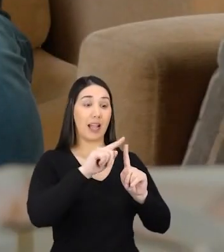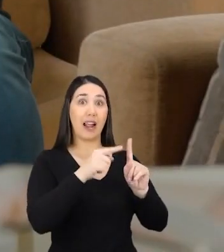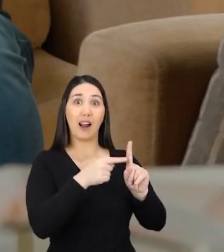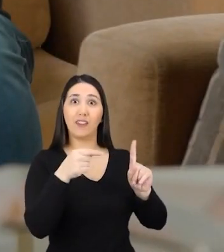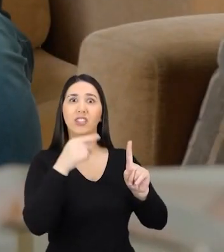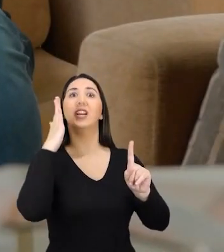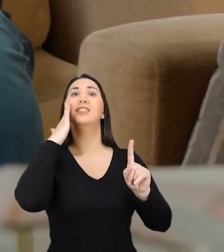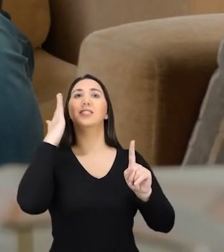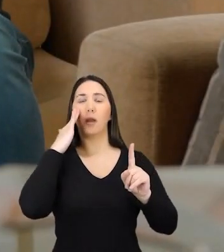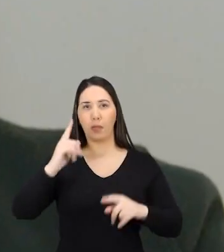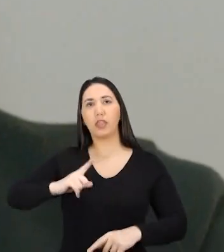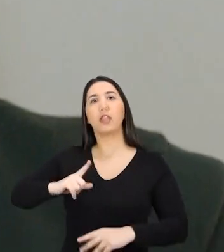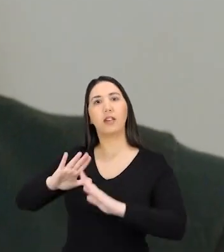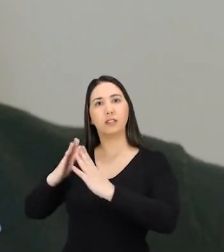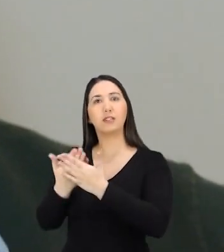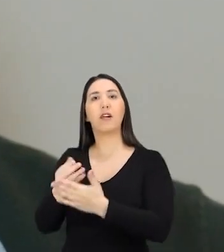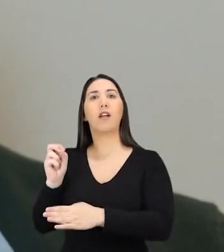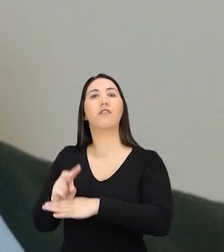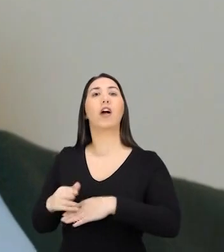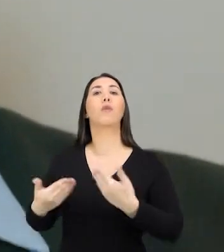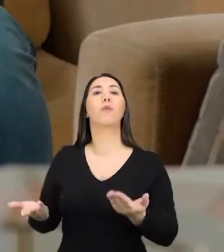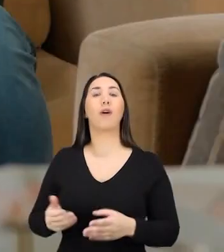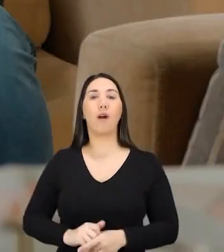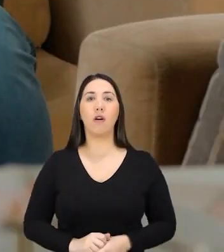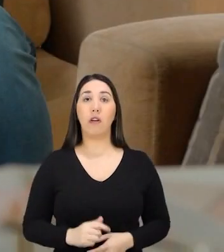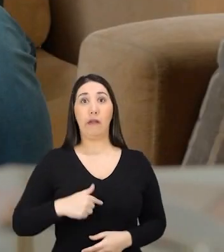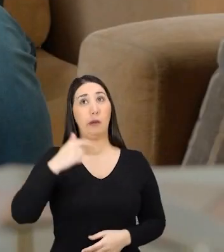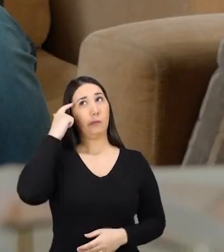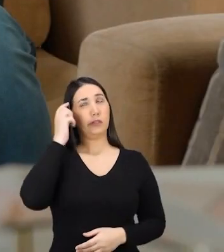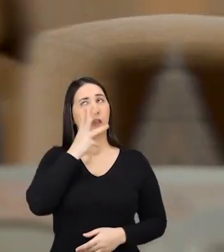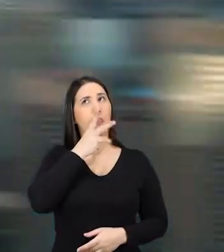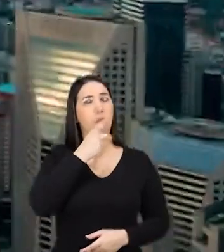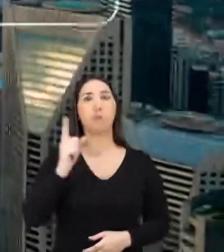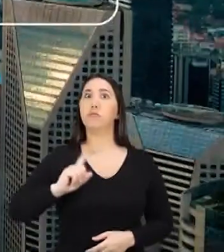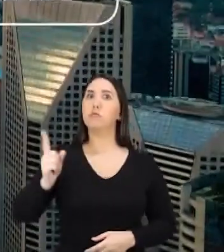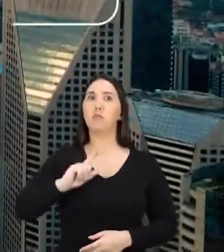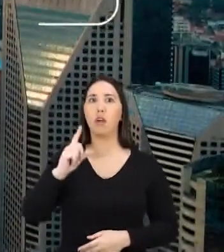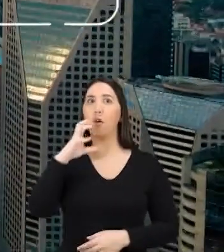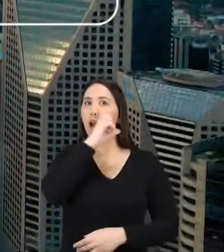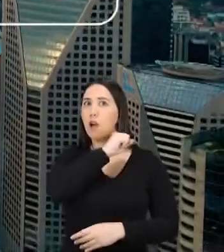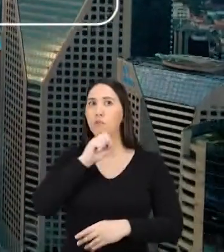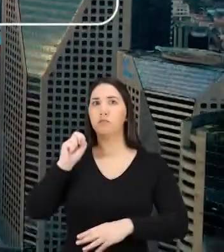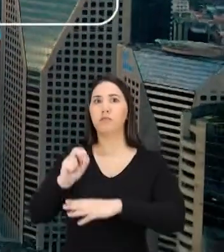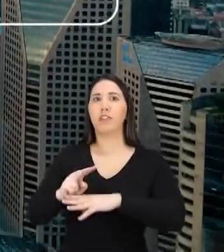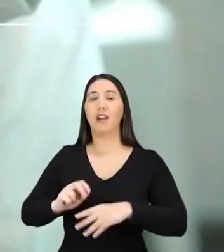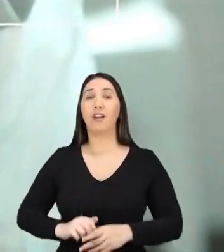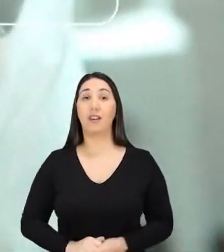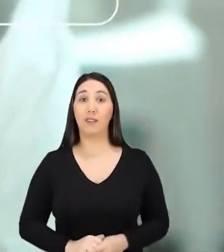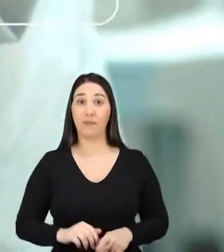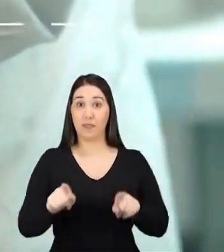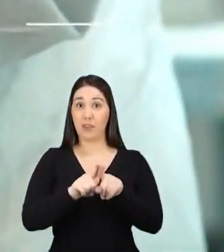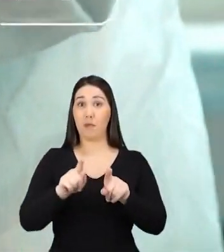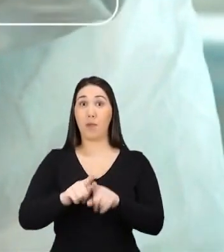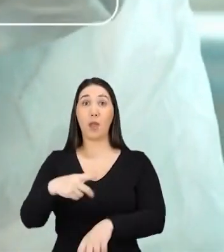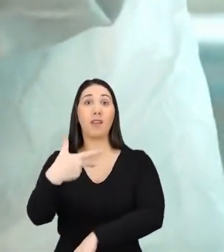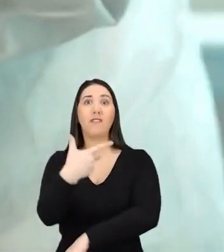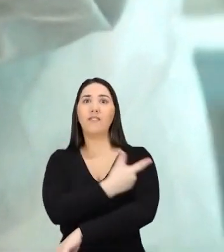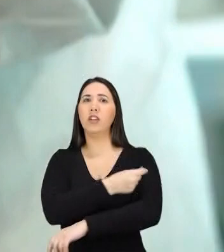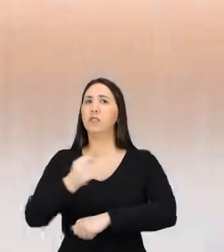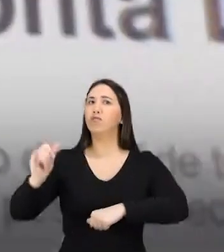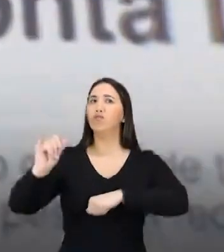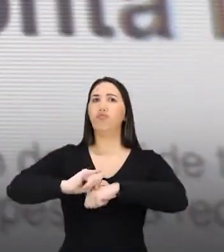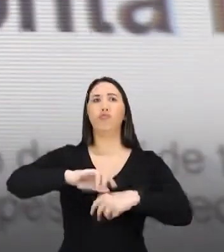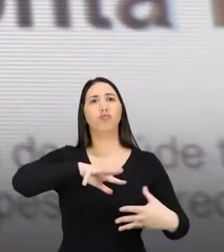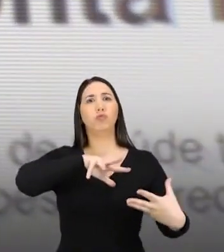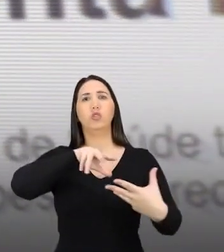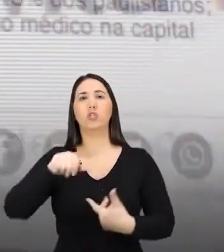creche que vai colocar a criança. Achei que ia demorar, né? Mas aí eu consegui a vaga. Fizemos em São Paulo a capital mundial da vacina. E o SUS